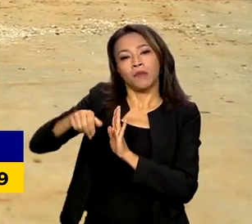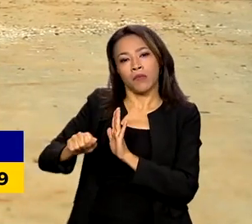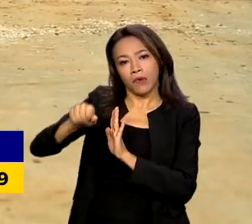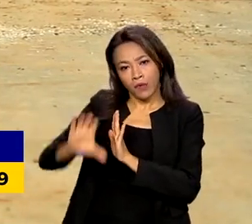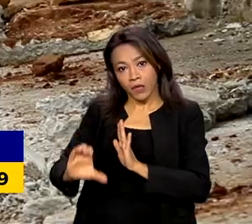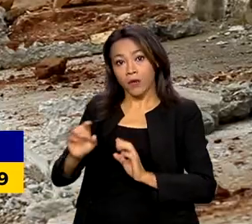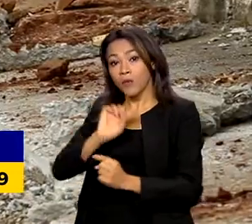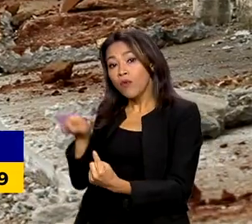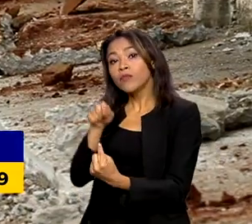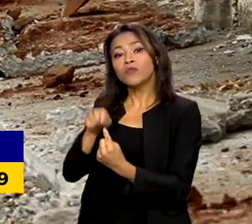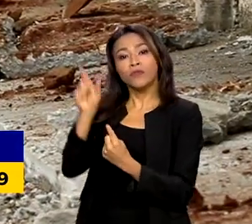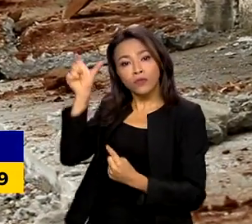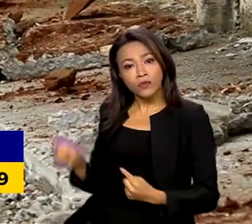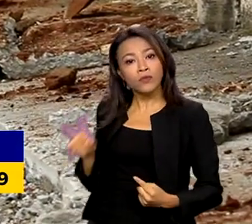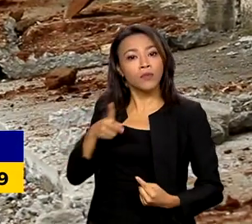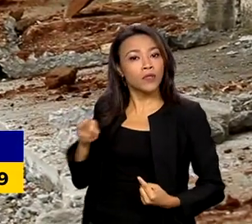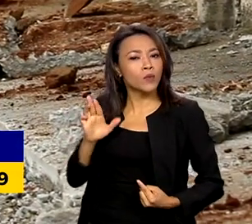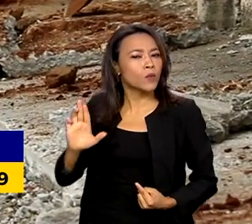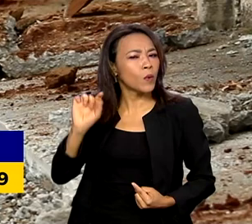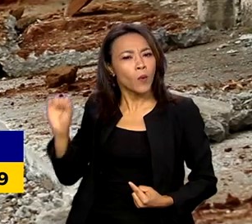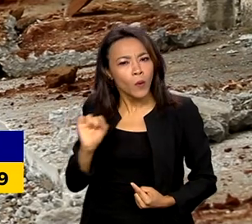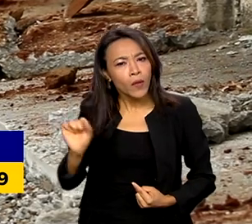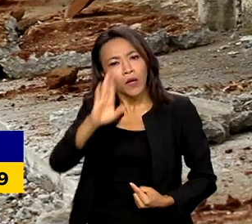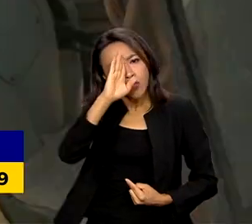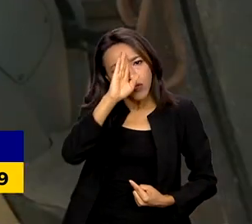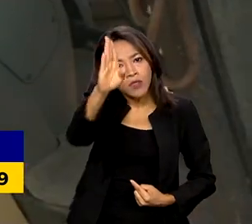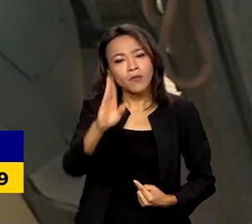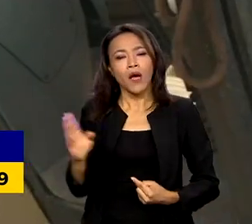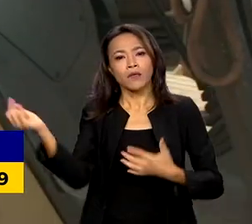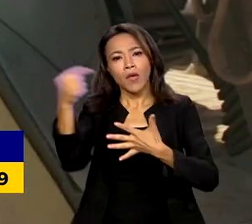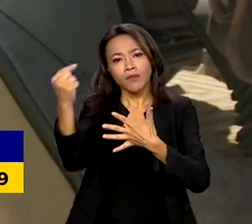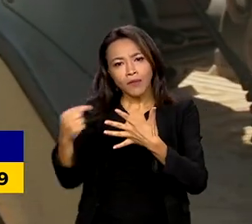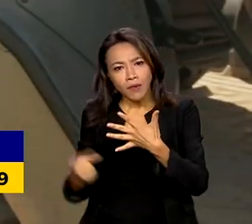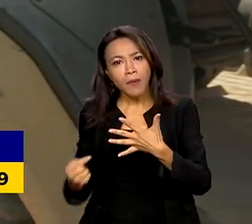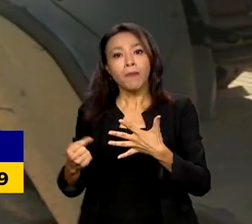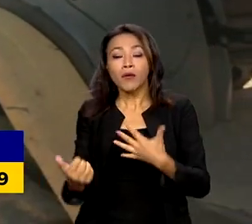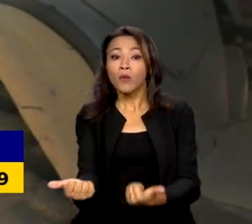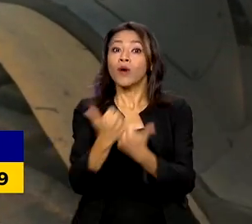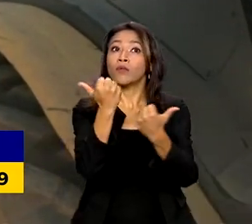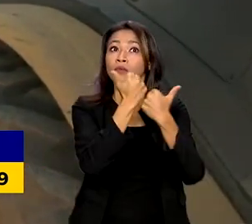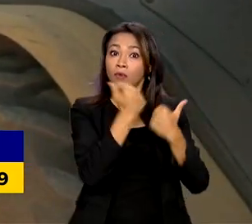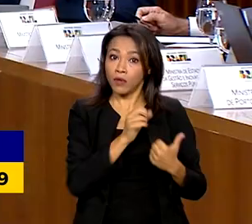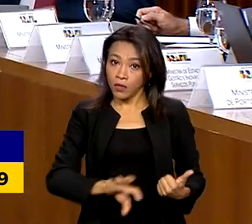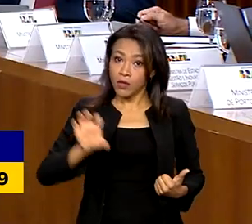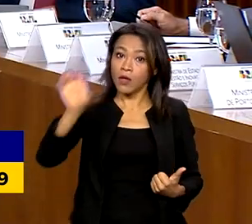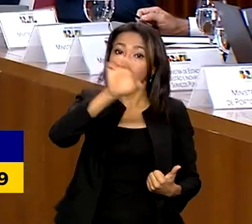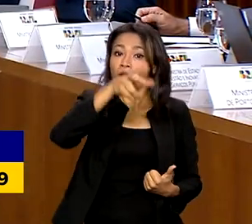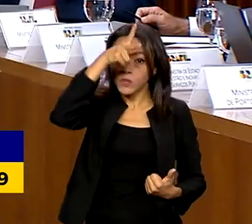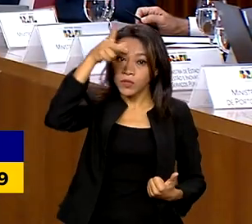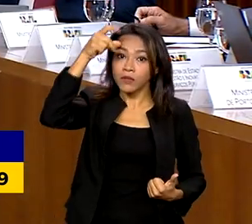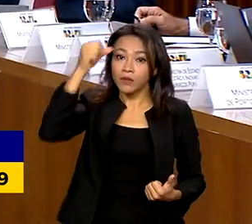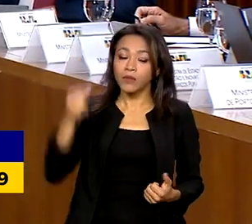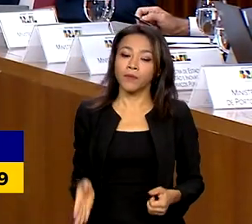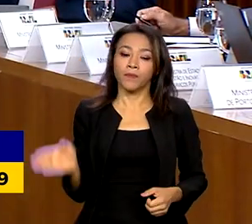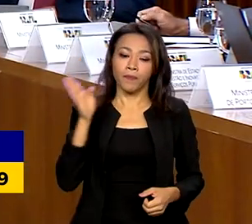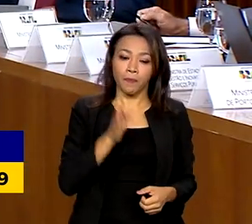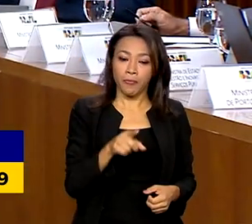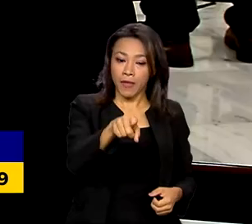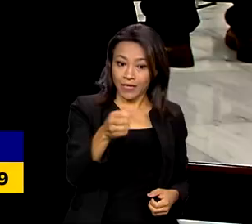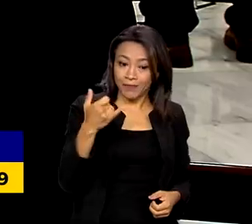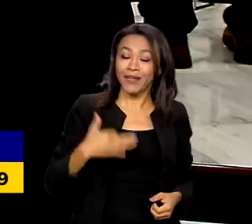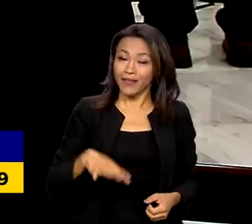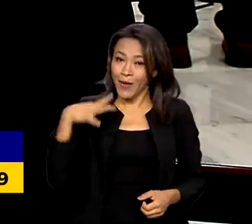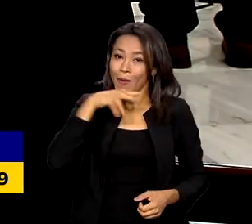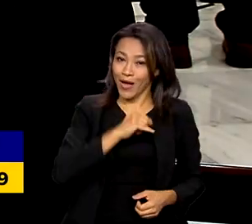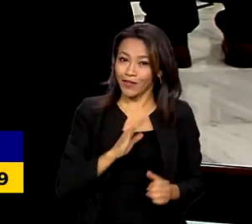com o presidente, é definir as prioridades do setor junto com estados e municípios. Eu acho que vai ser PAC 3 mesmo,